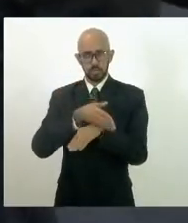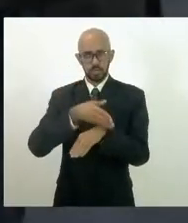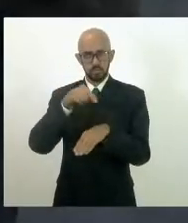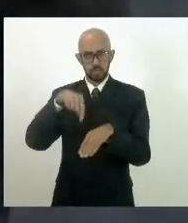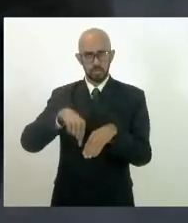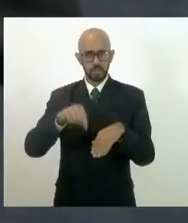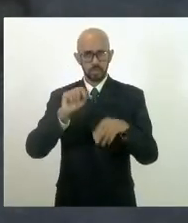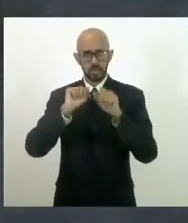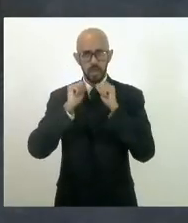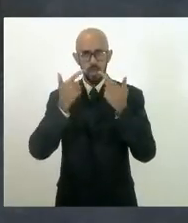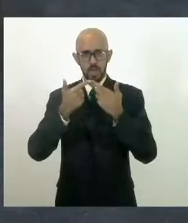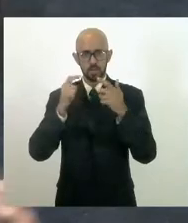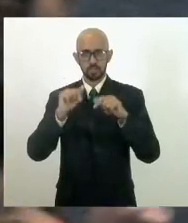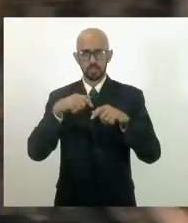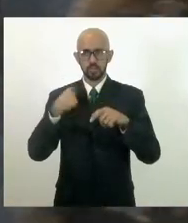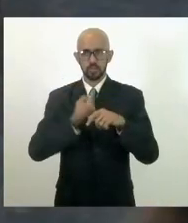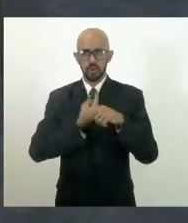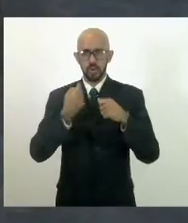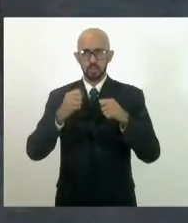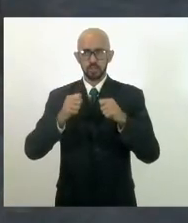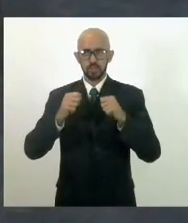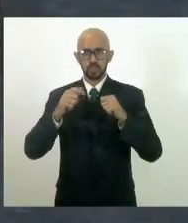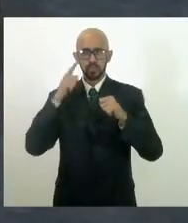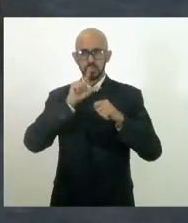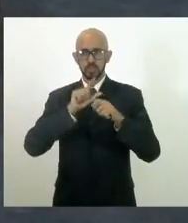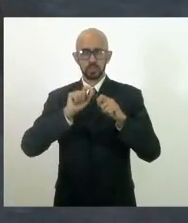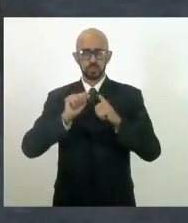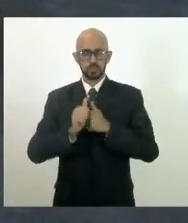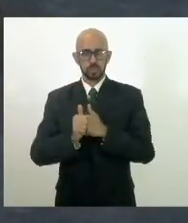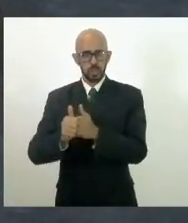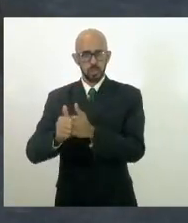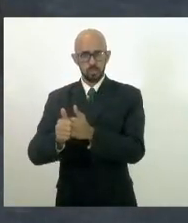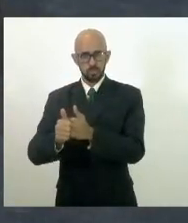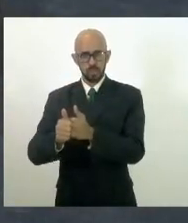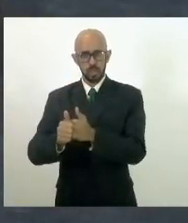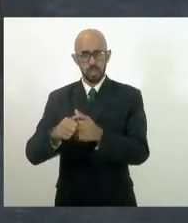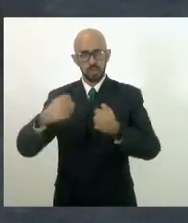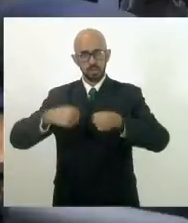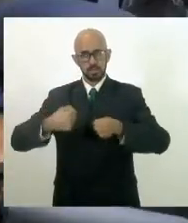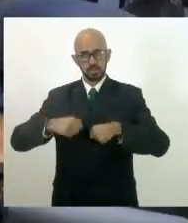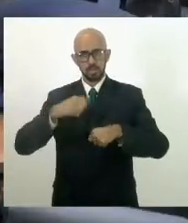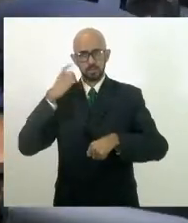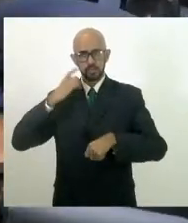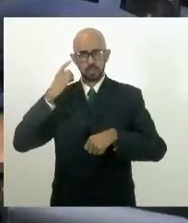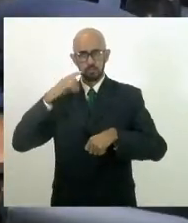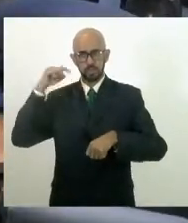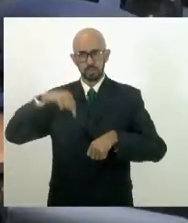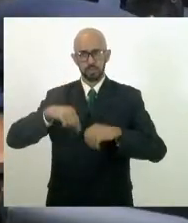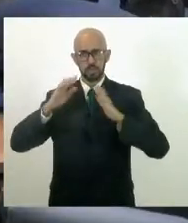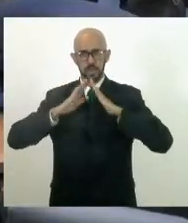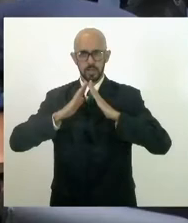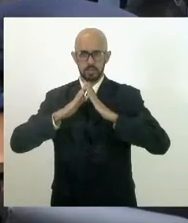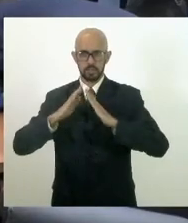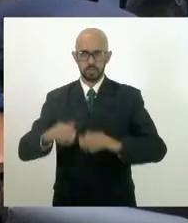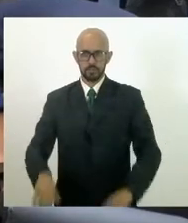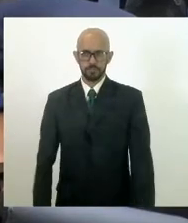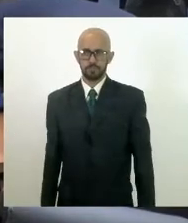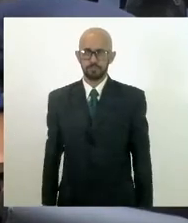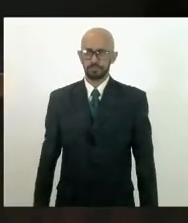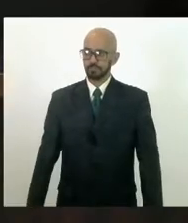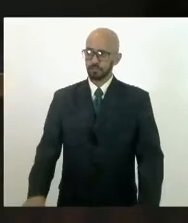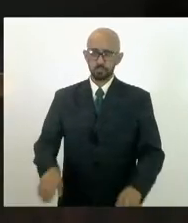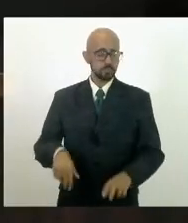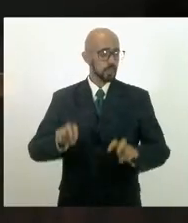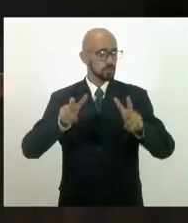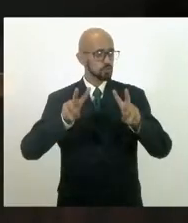e que a gente possa compor as necessidades dos deputados e deputadas dessa casa. Em relação a